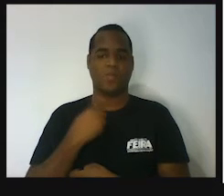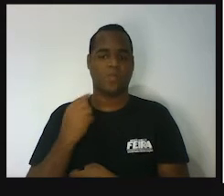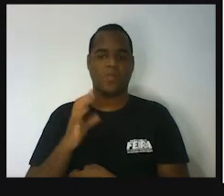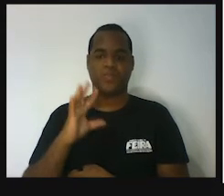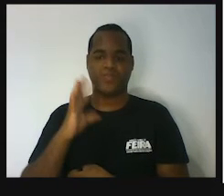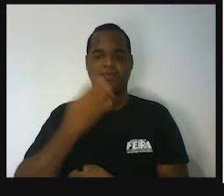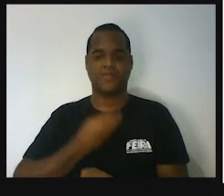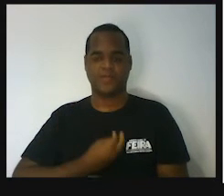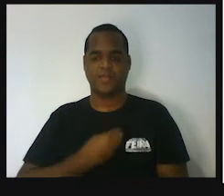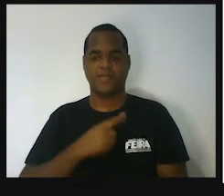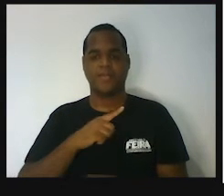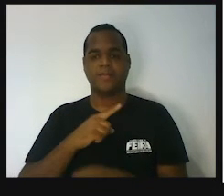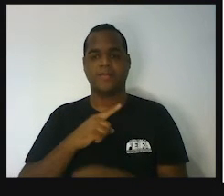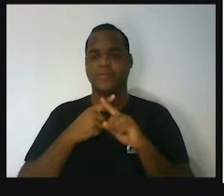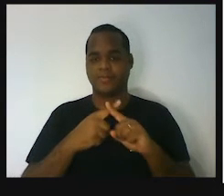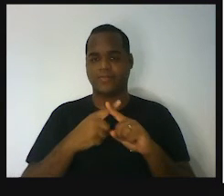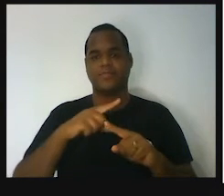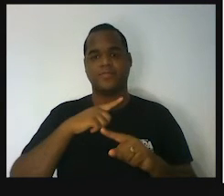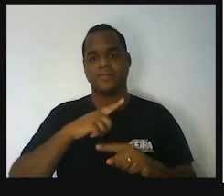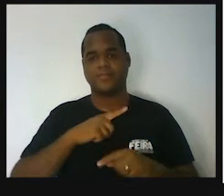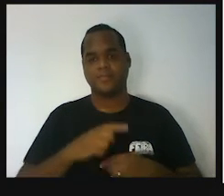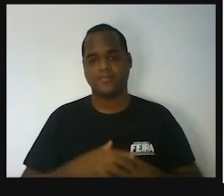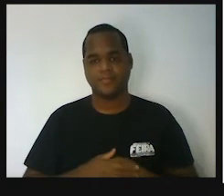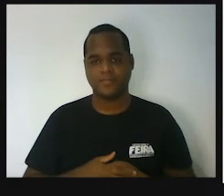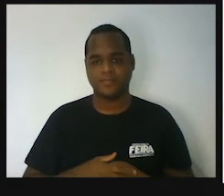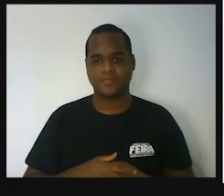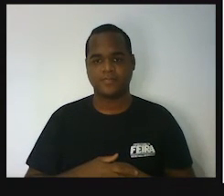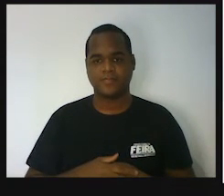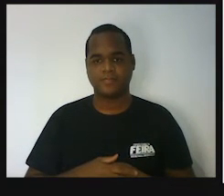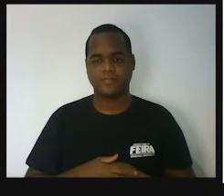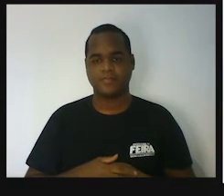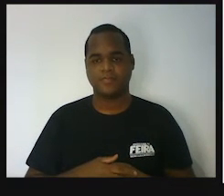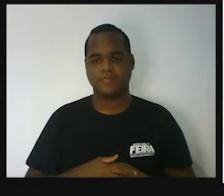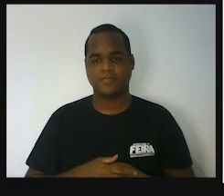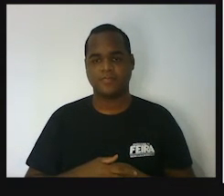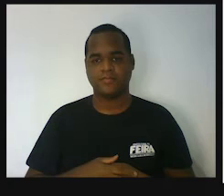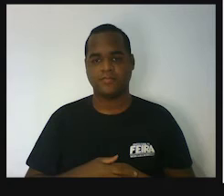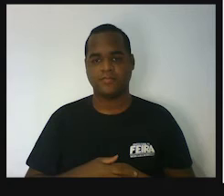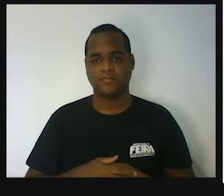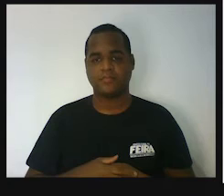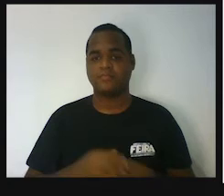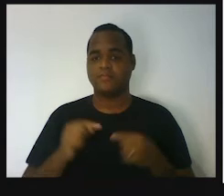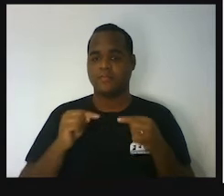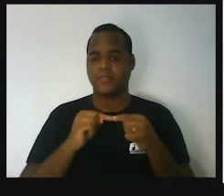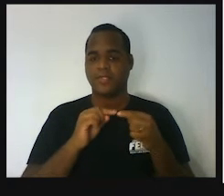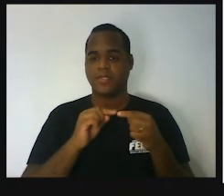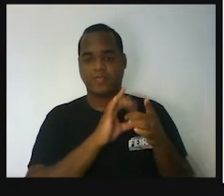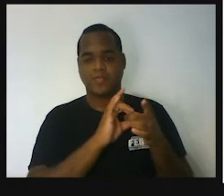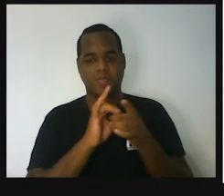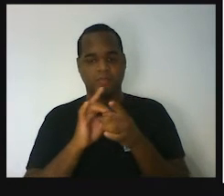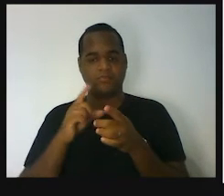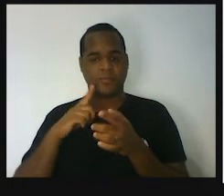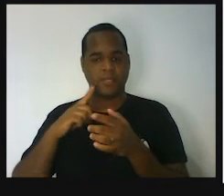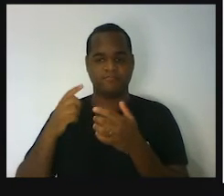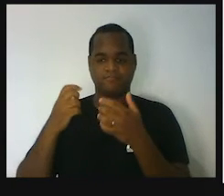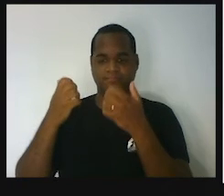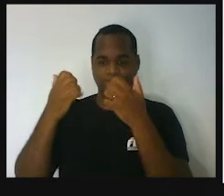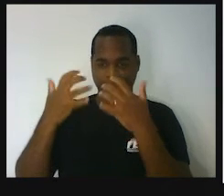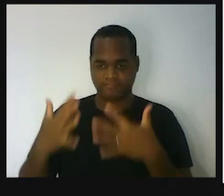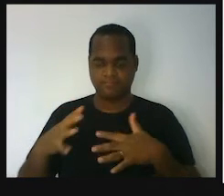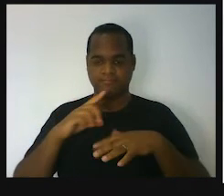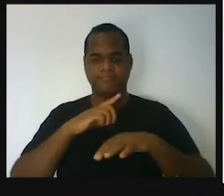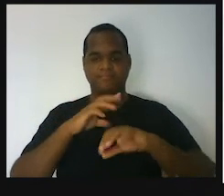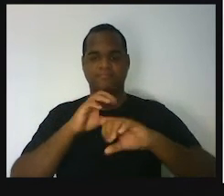gente está chamando de X. Pronto. Esse é o detalhe que muda em relação à aula passada. Tá?